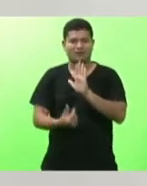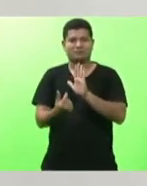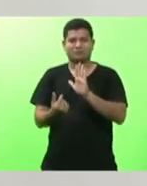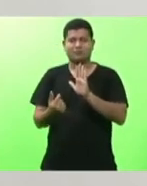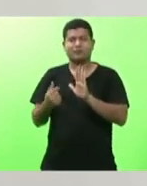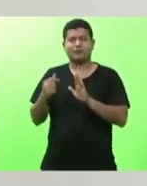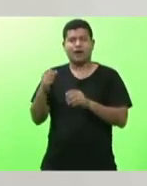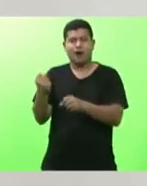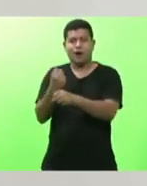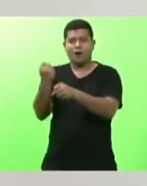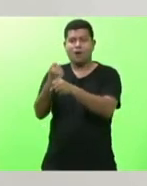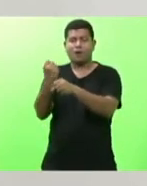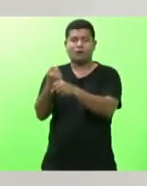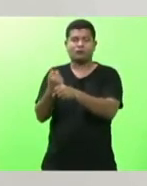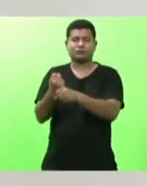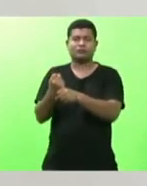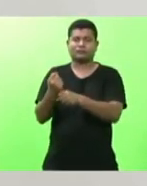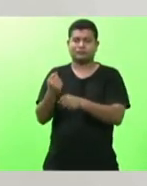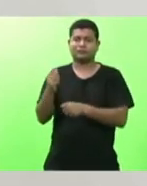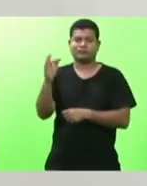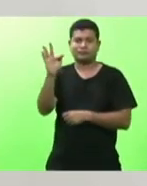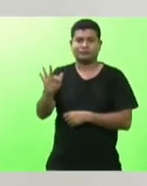nosso presidente Mauro de Nadal